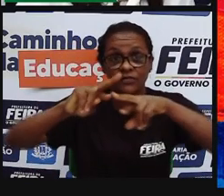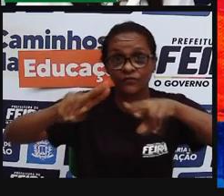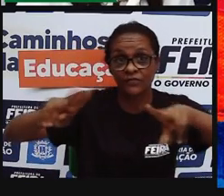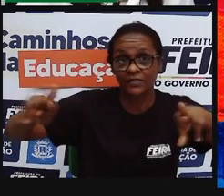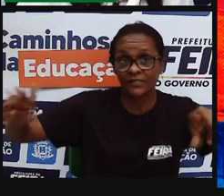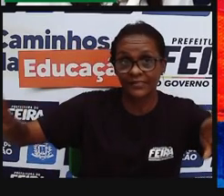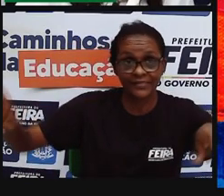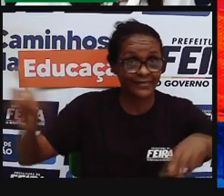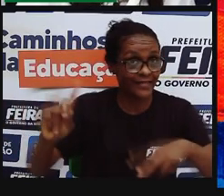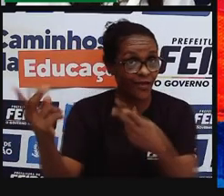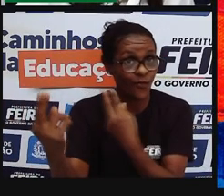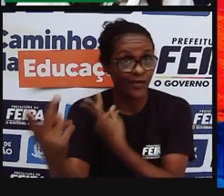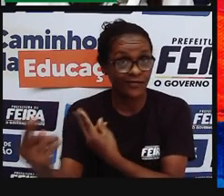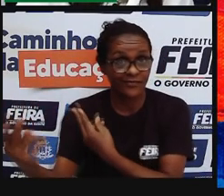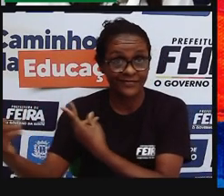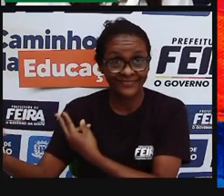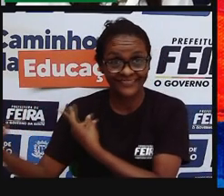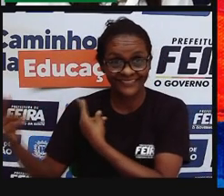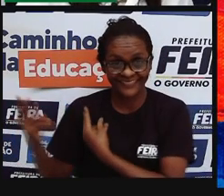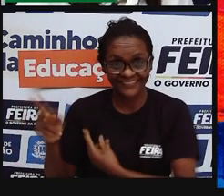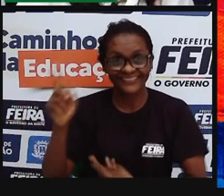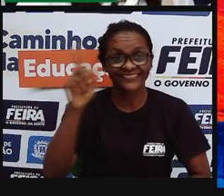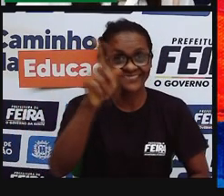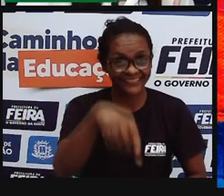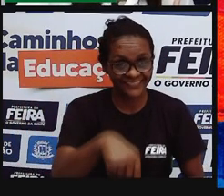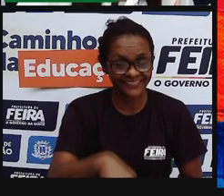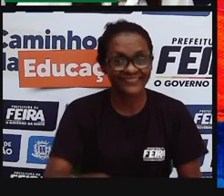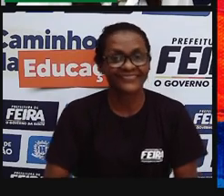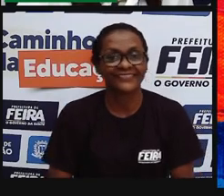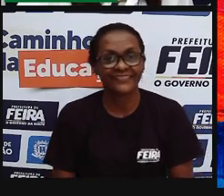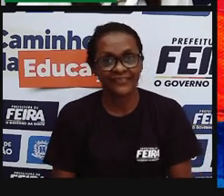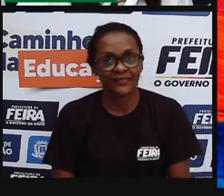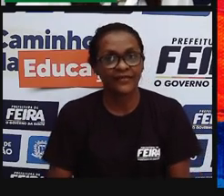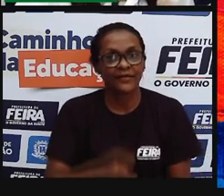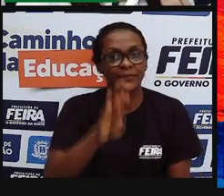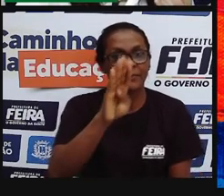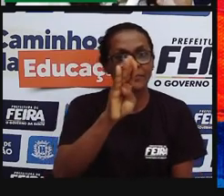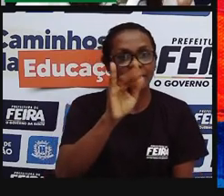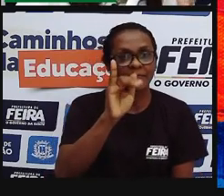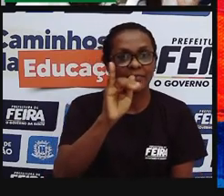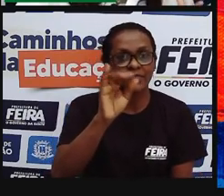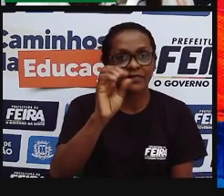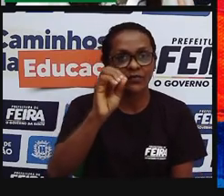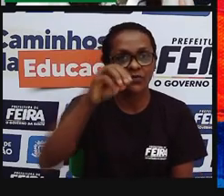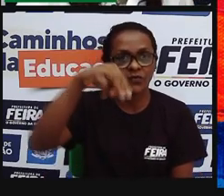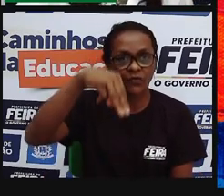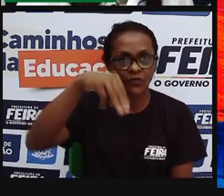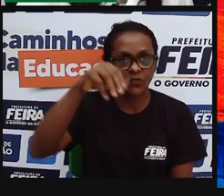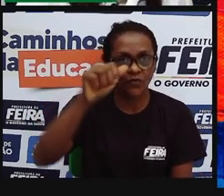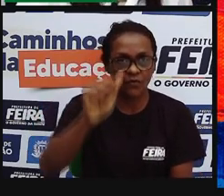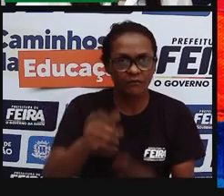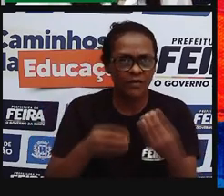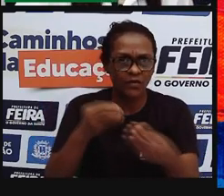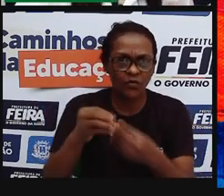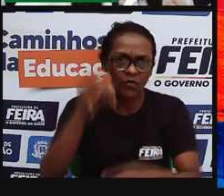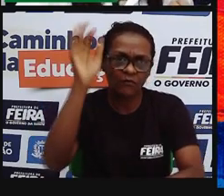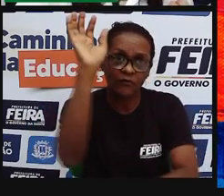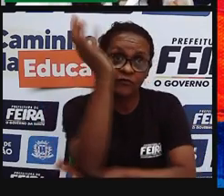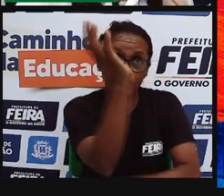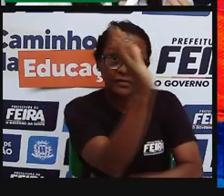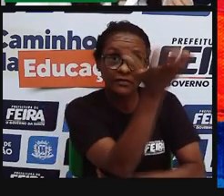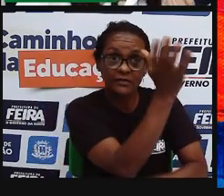então, quando a gente pensa em bioma, a gente vai ter um olhar, vamos dizer assim, mais para essa vegetação,